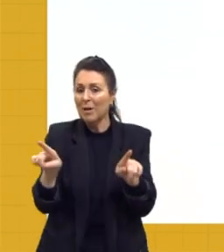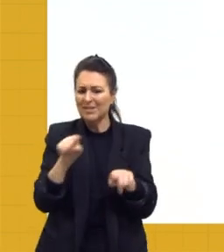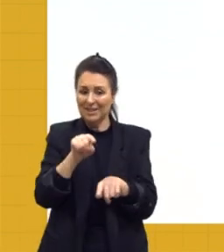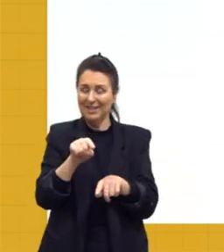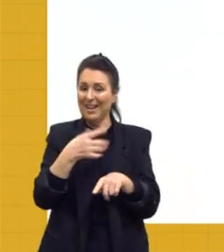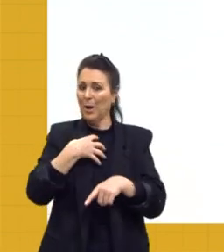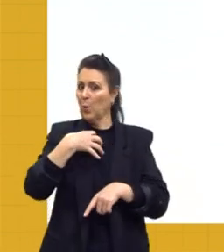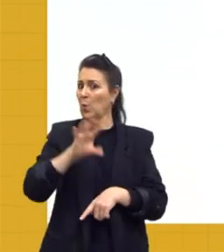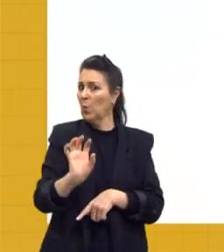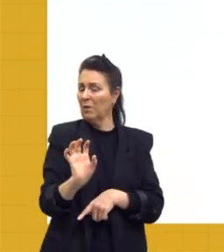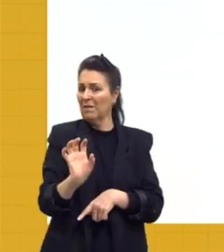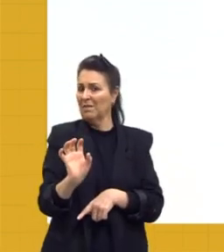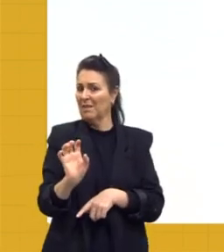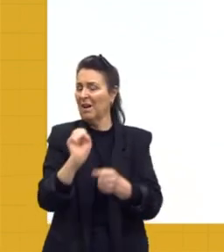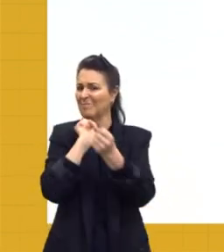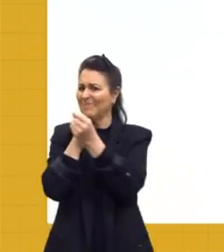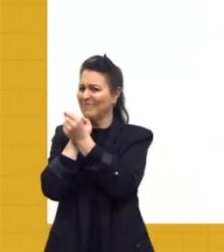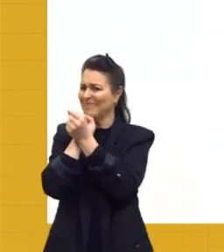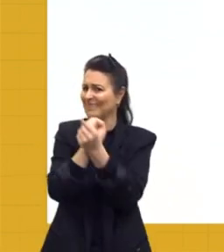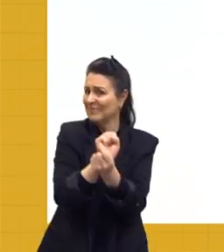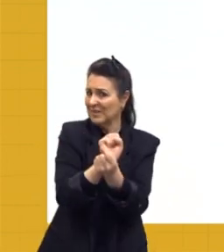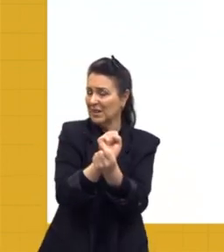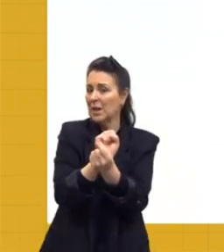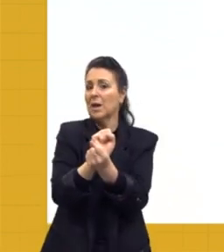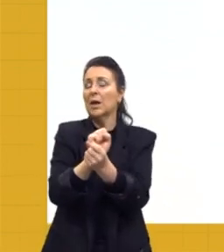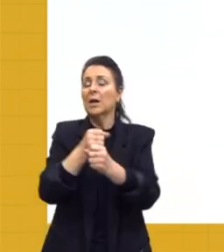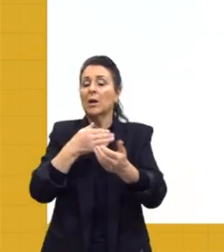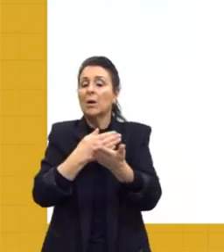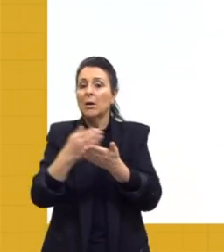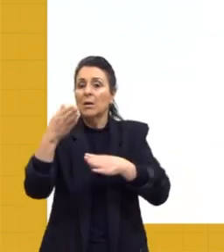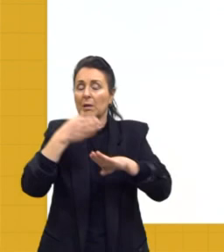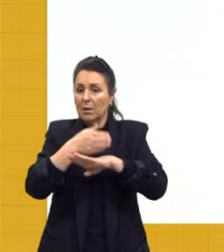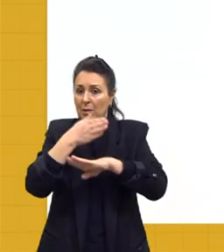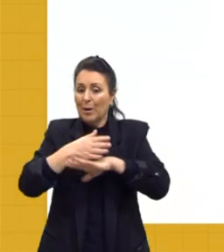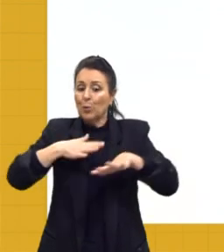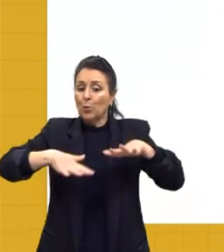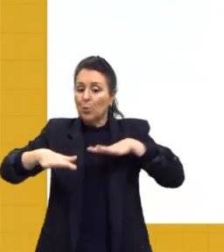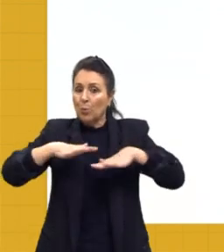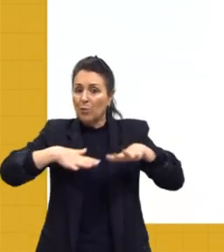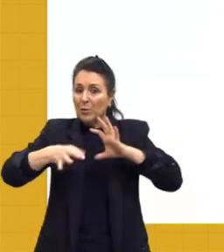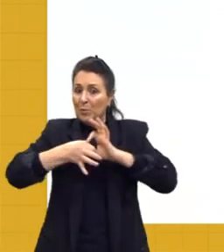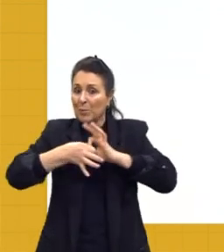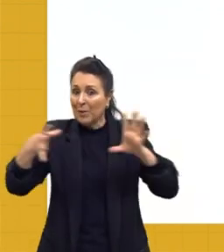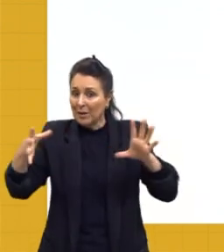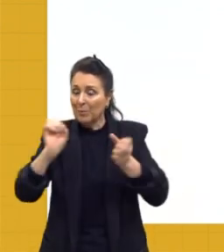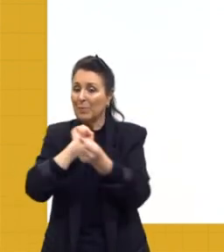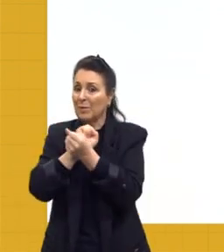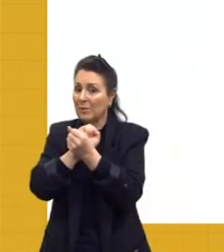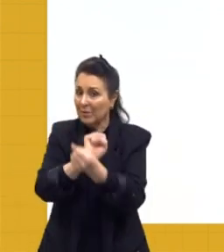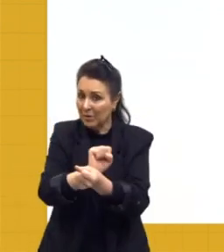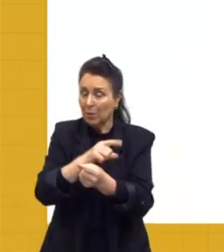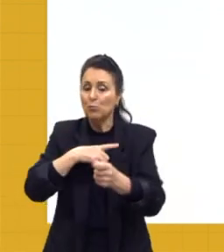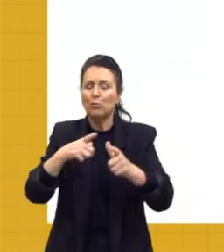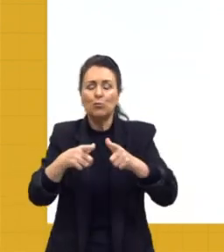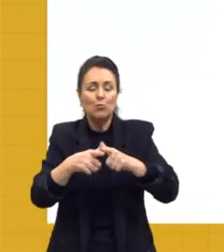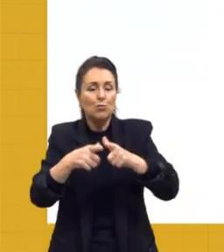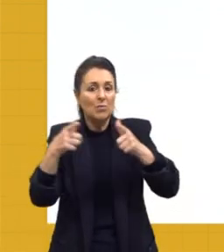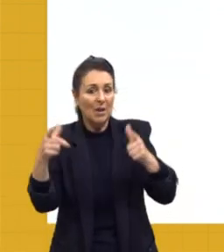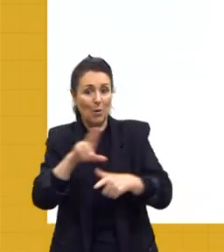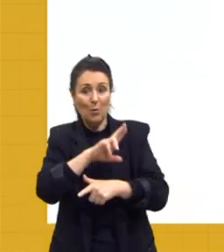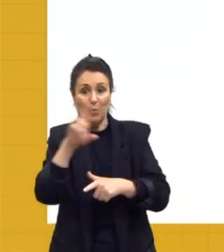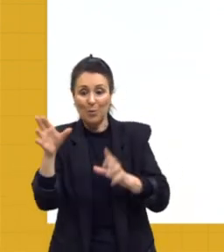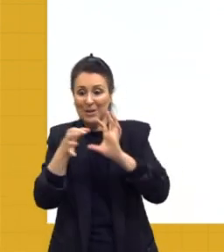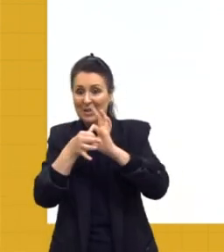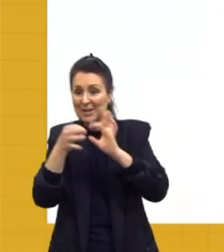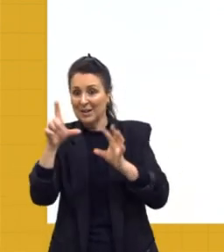contra a escravidão, começa a participar do movimento abolicionista, eles tinham um jornal que era libertador. E